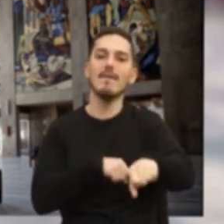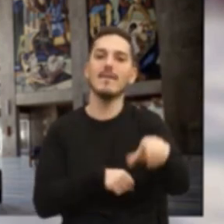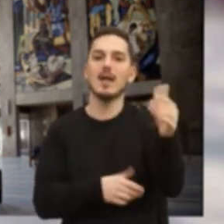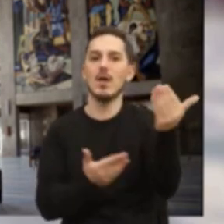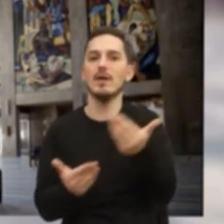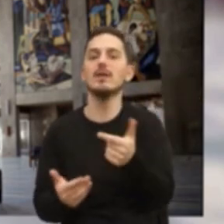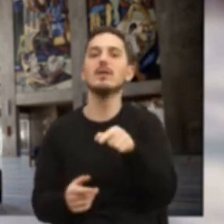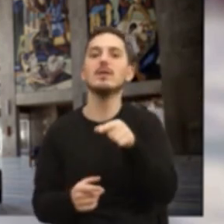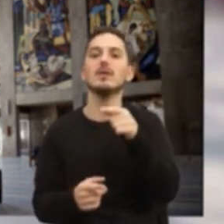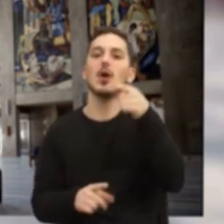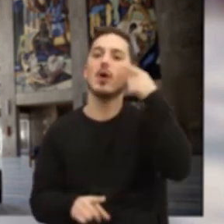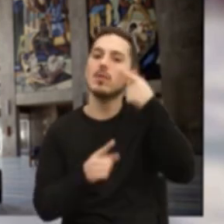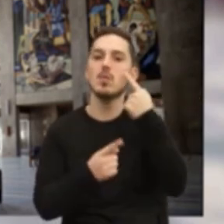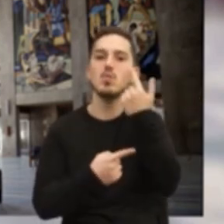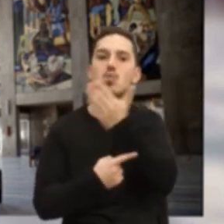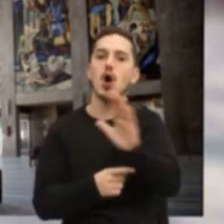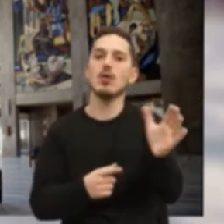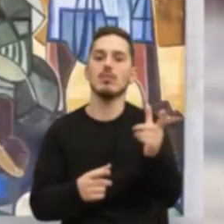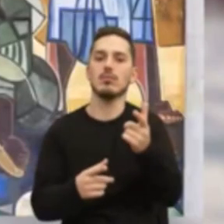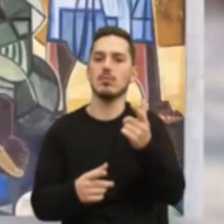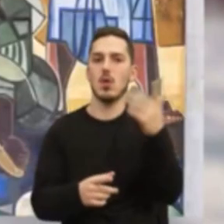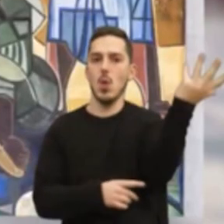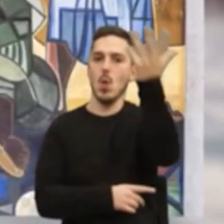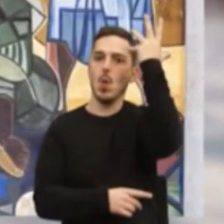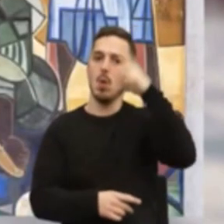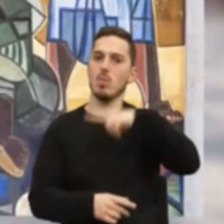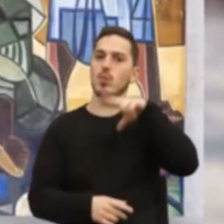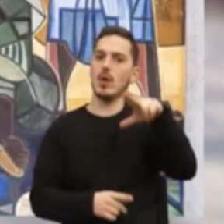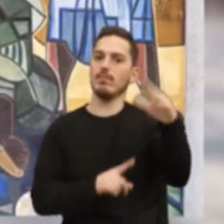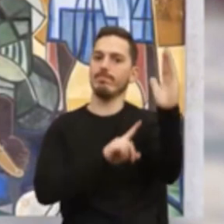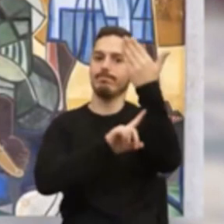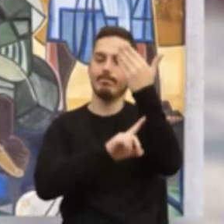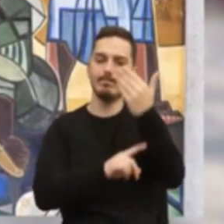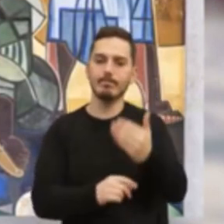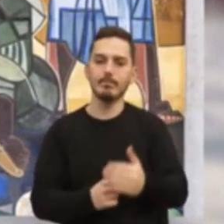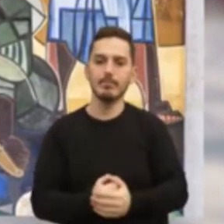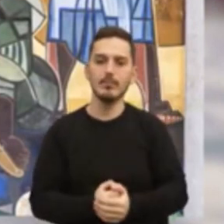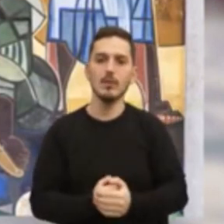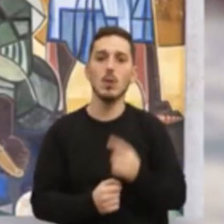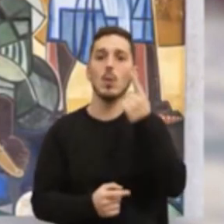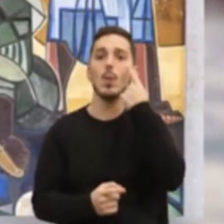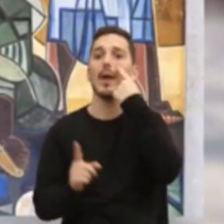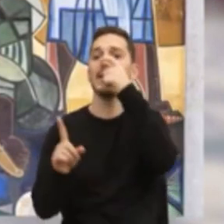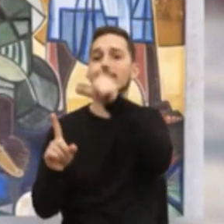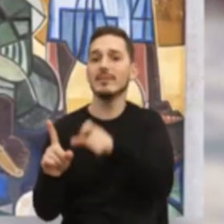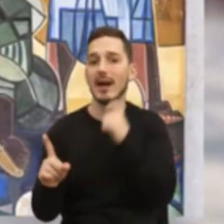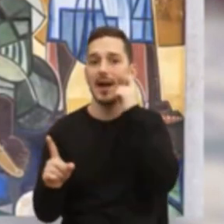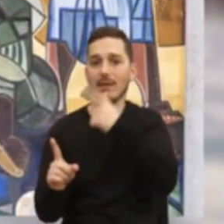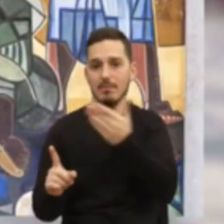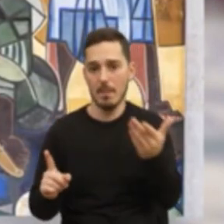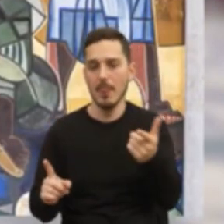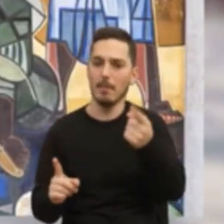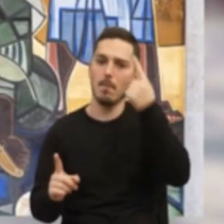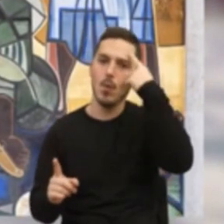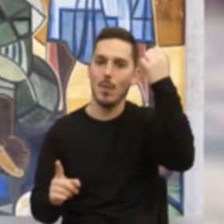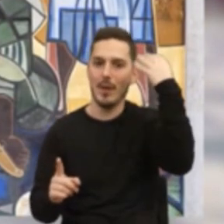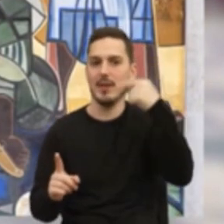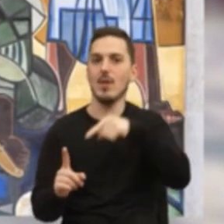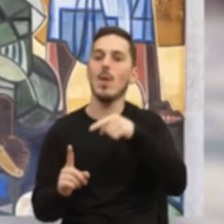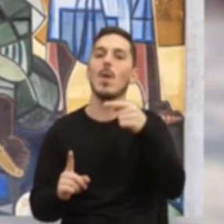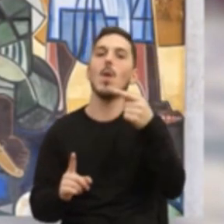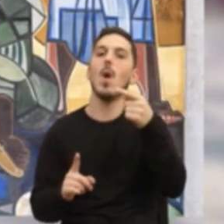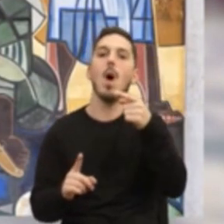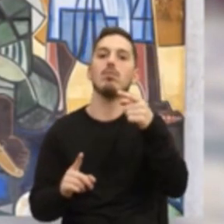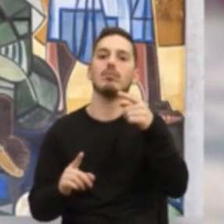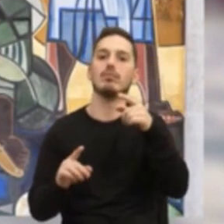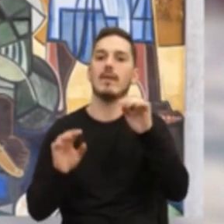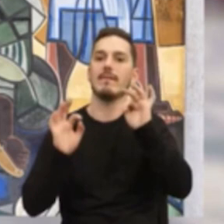gares, com a intenção de mostrar a grandeza da nação portuguesa. Quem o conhece? Compreende que ele curtou com